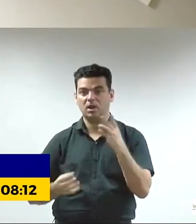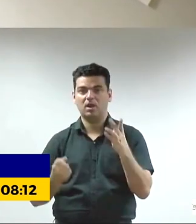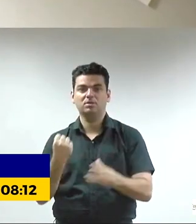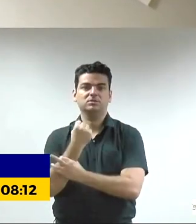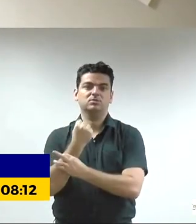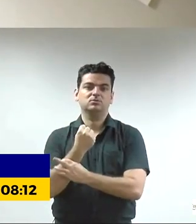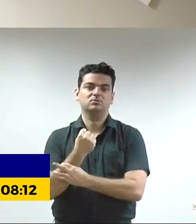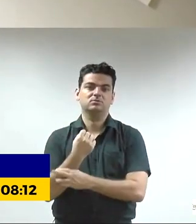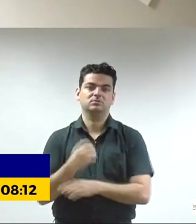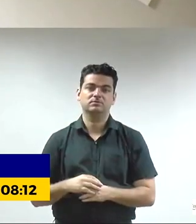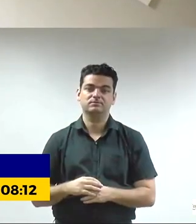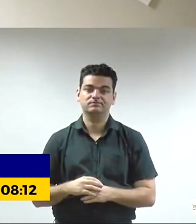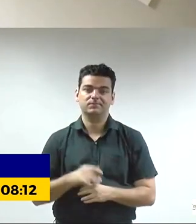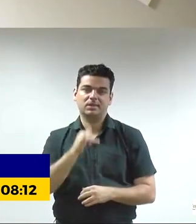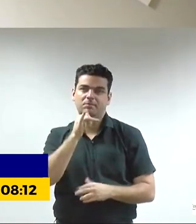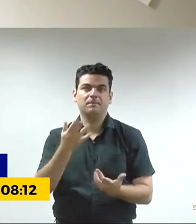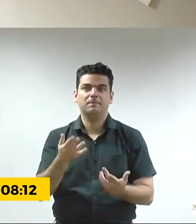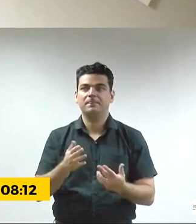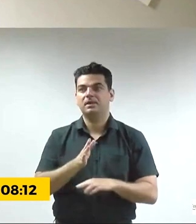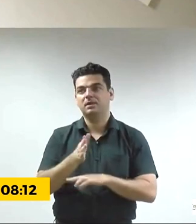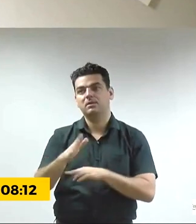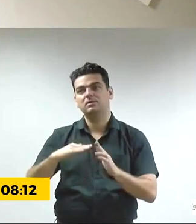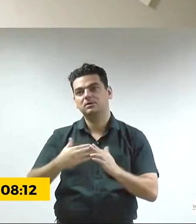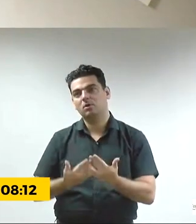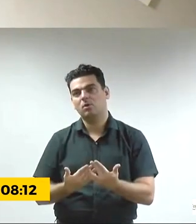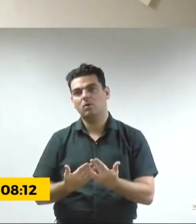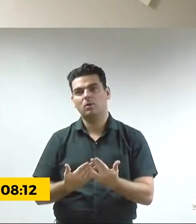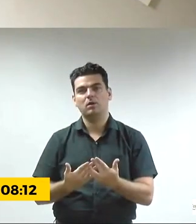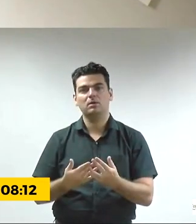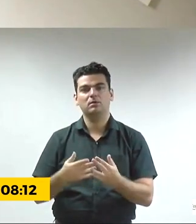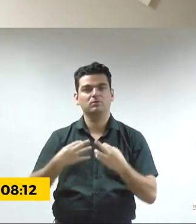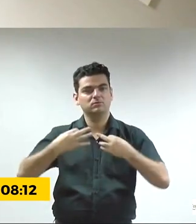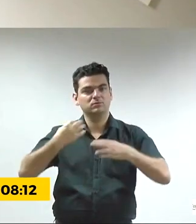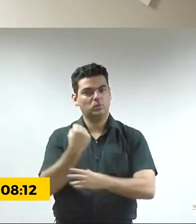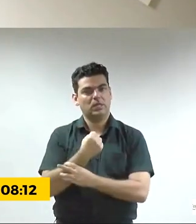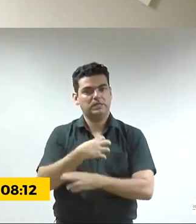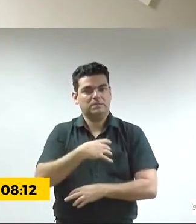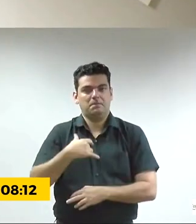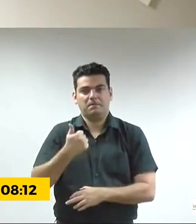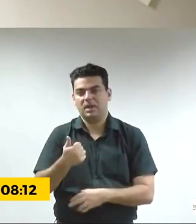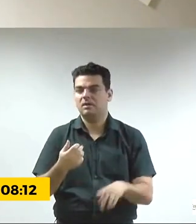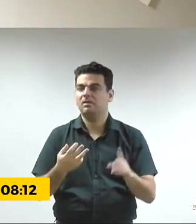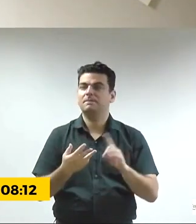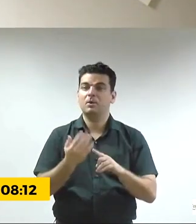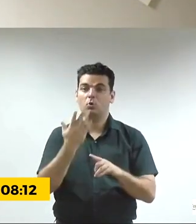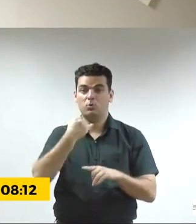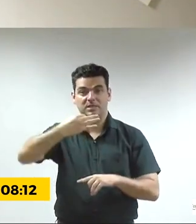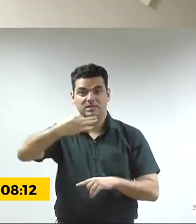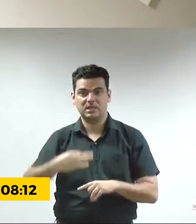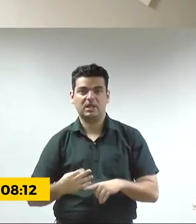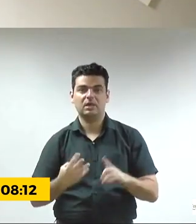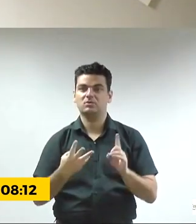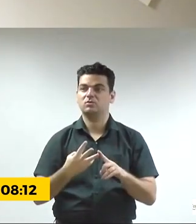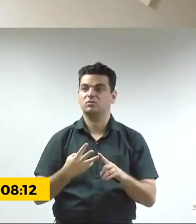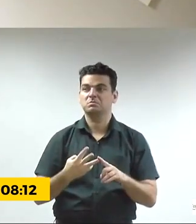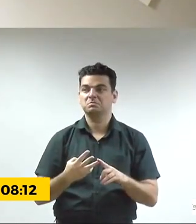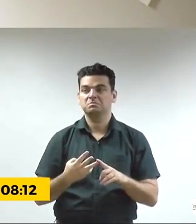garantidos, como o direito de ir à escola sem tomar um tiro, o direito de se alimentar, de ter uma segurança alimentar. Obrigado.